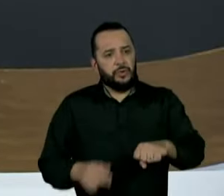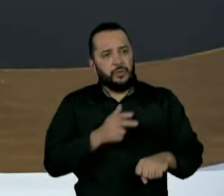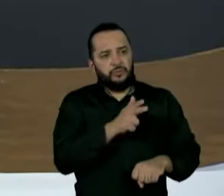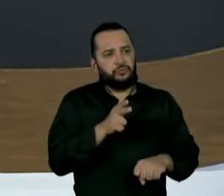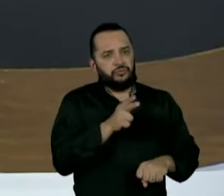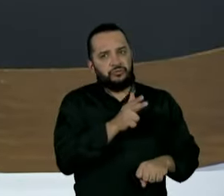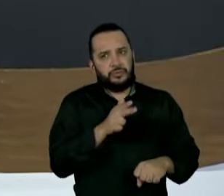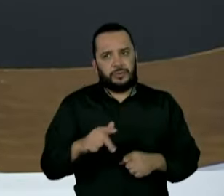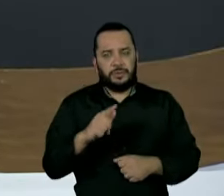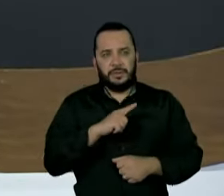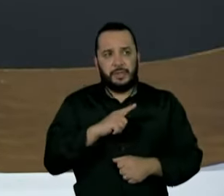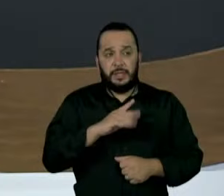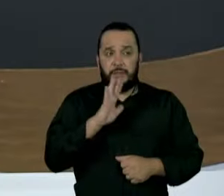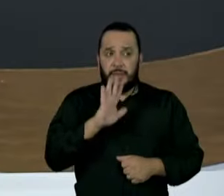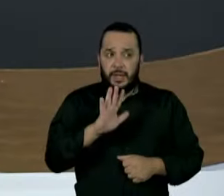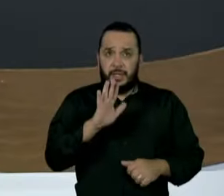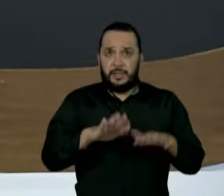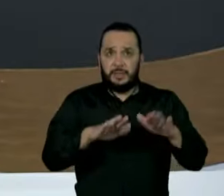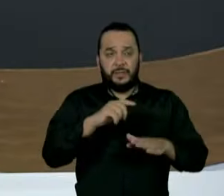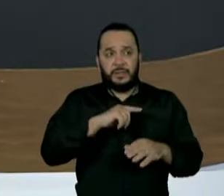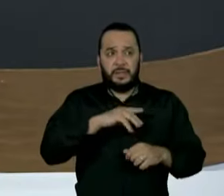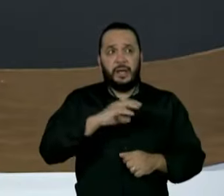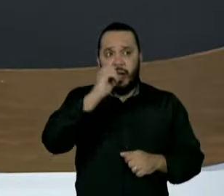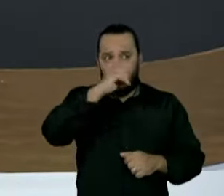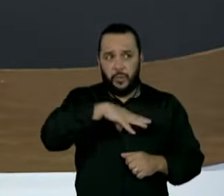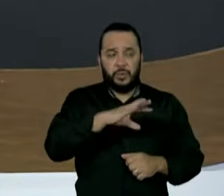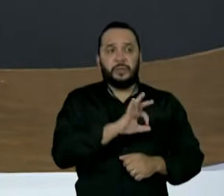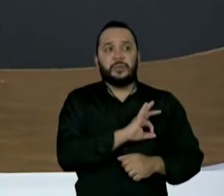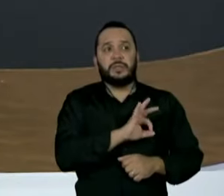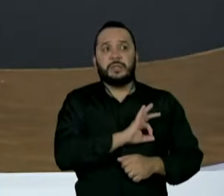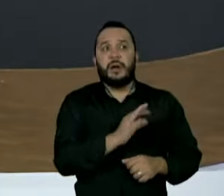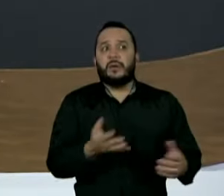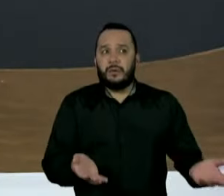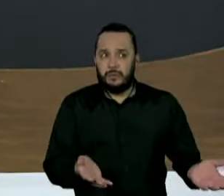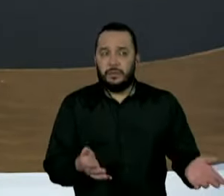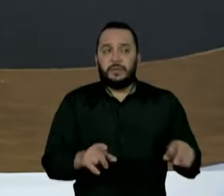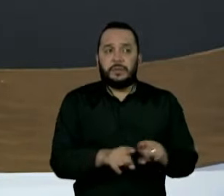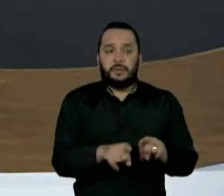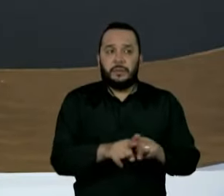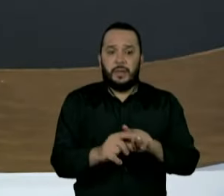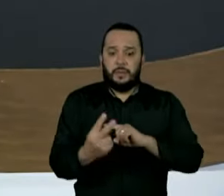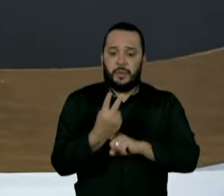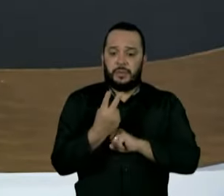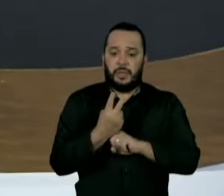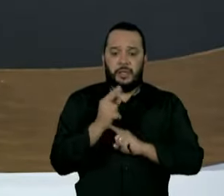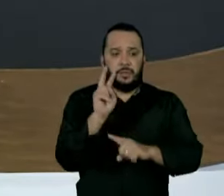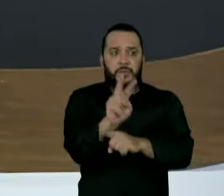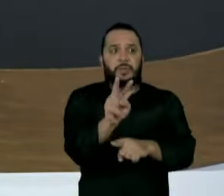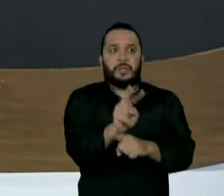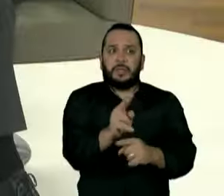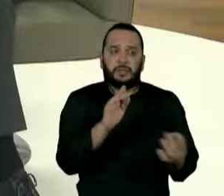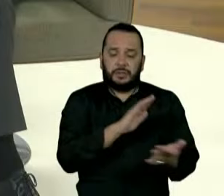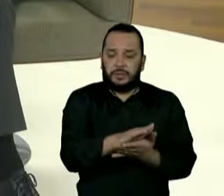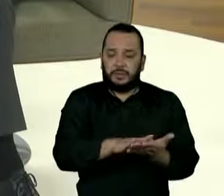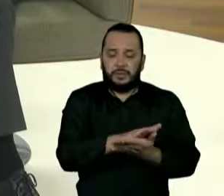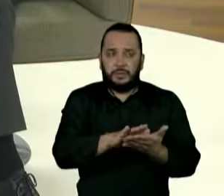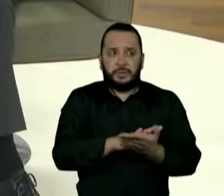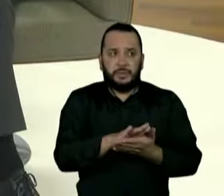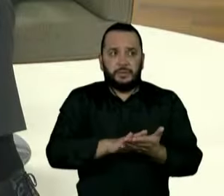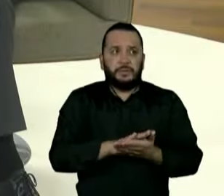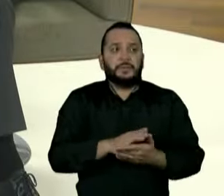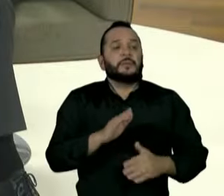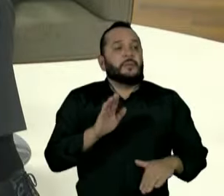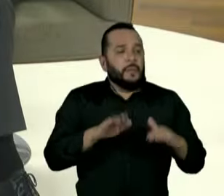circunstâncias em que pode haver abuso da autoridade policial e não necessariamente protege o policial de um ataque, que é uma das